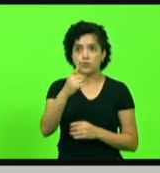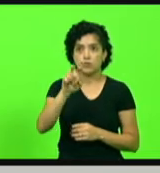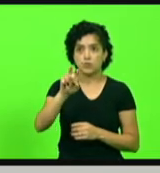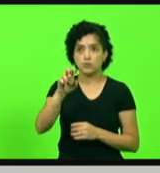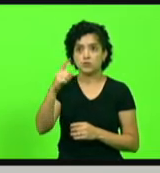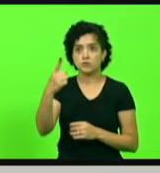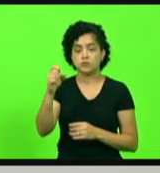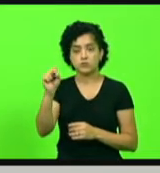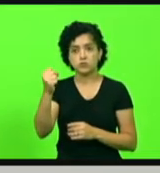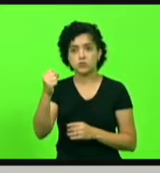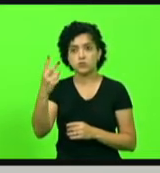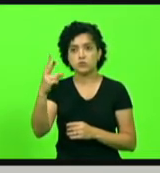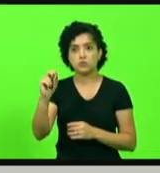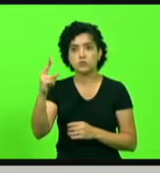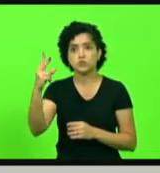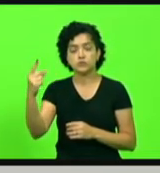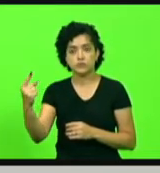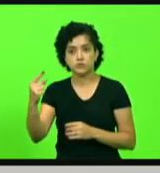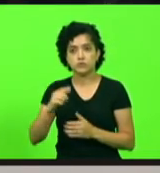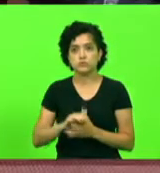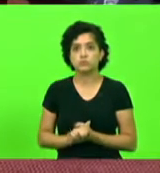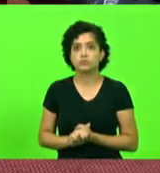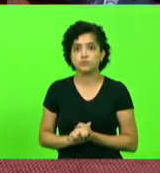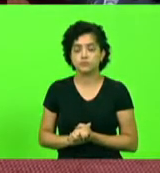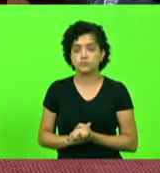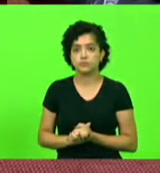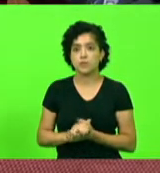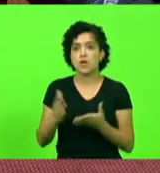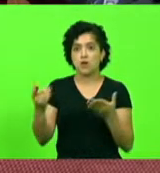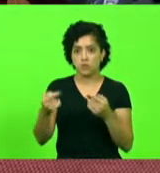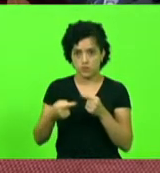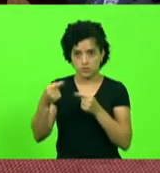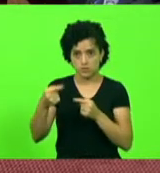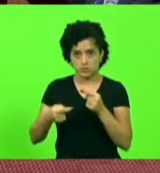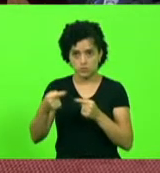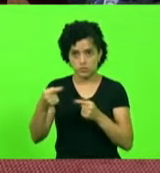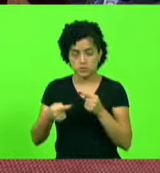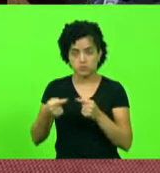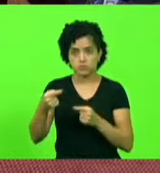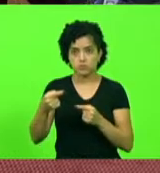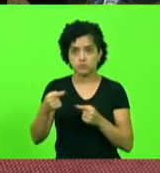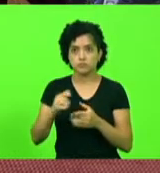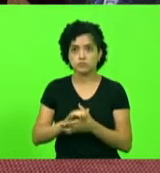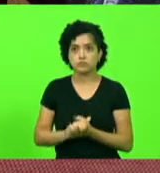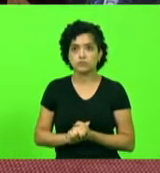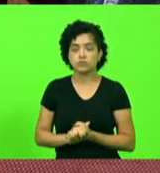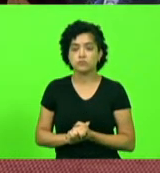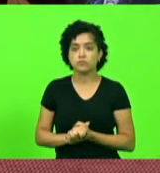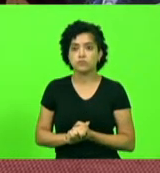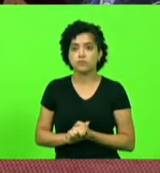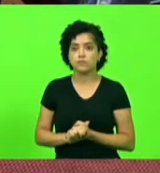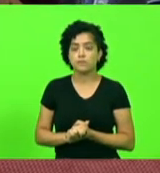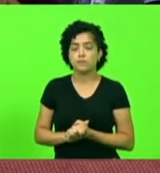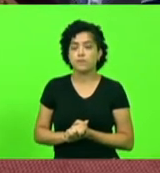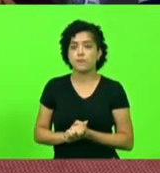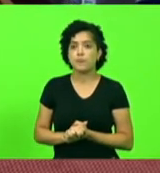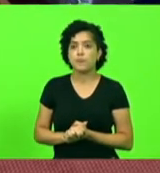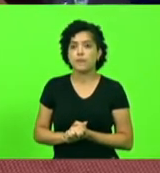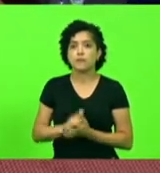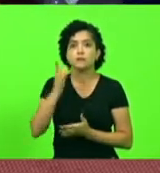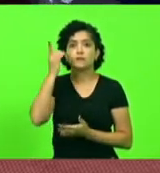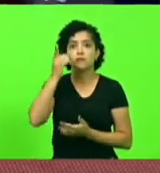1518, 2021. Em discussão... Senhor presidente... Deputado